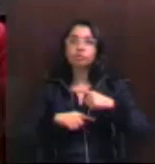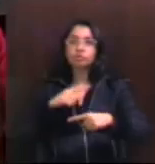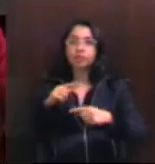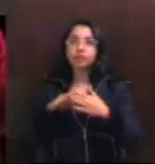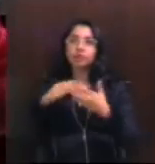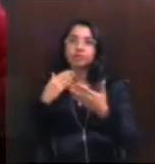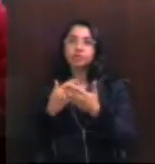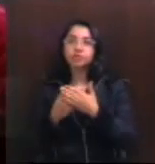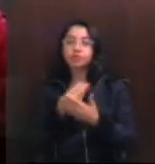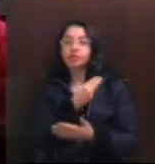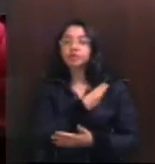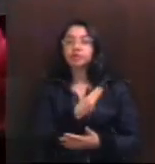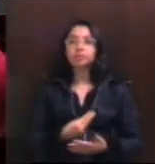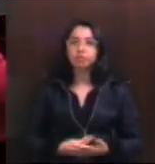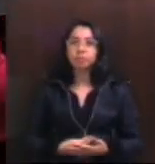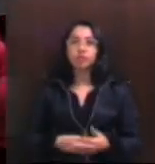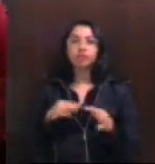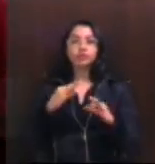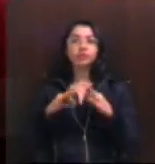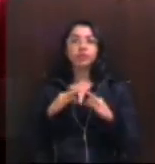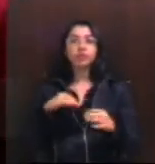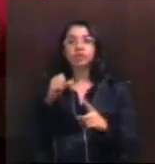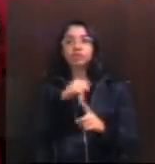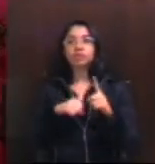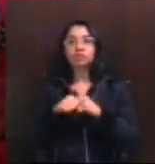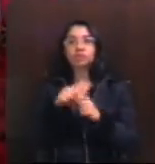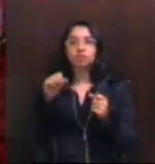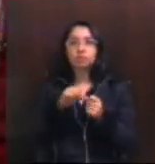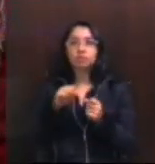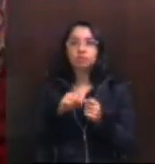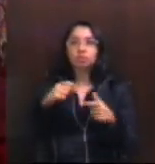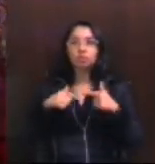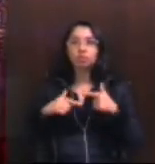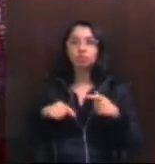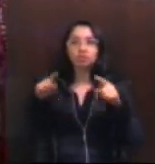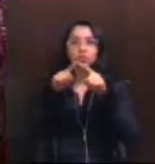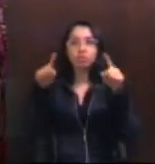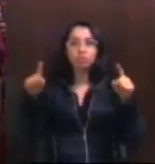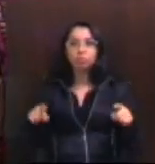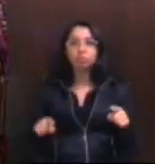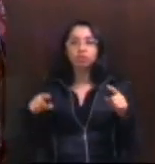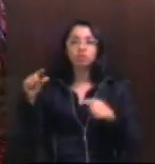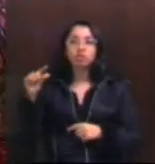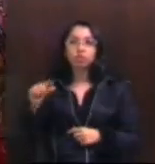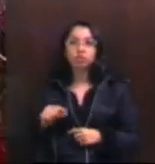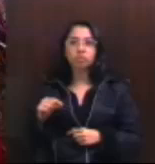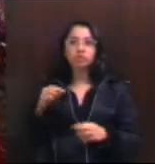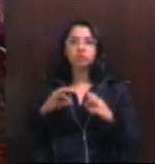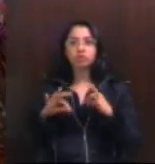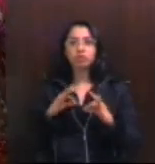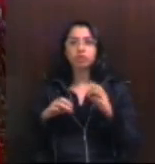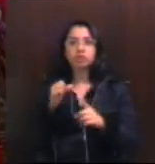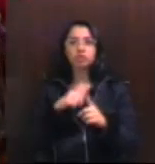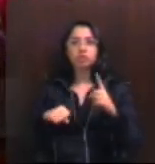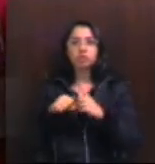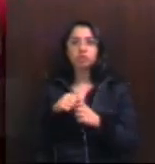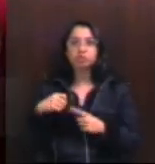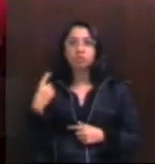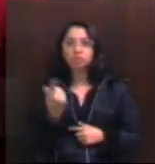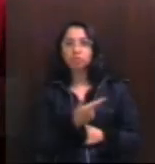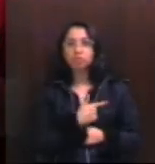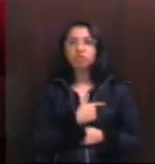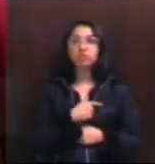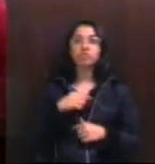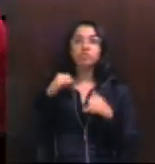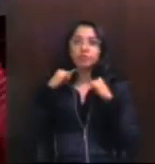em OSs, em organizações sociais, em fazer com que o serviço público seja reduzido à organização social. E nós vamos